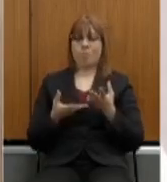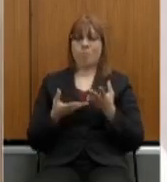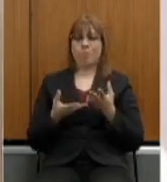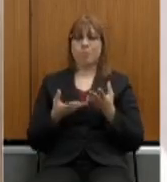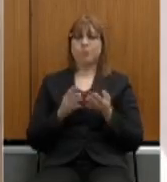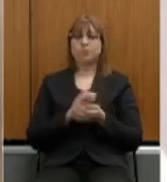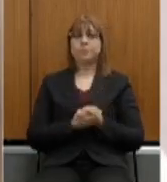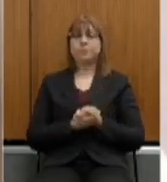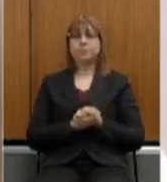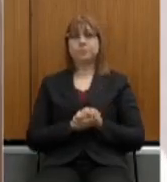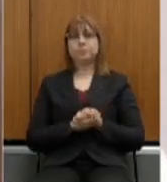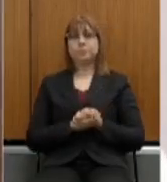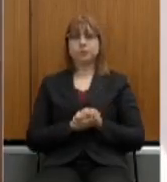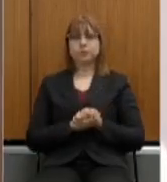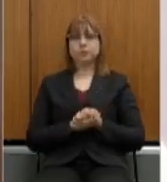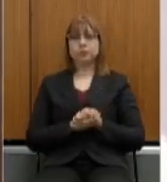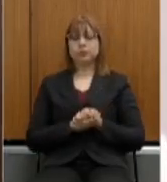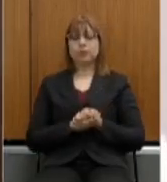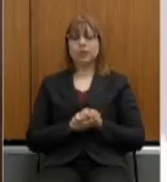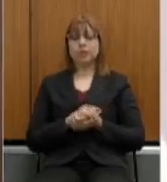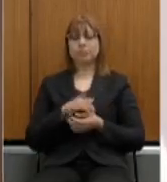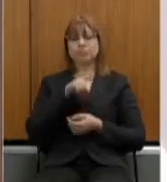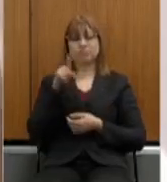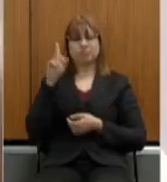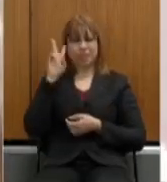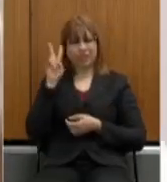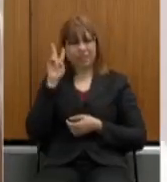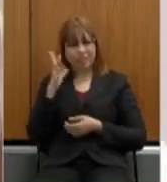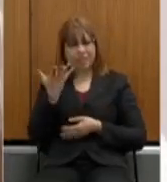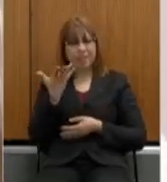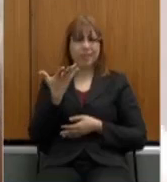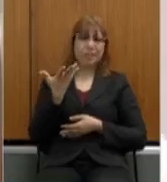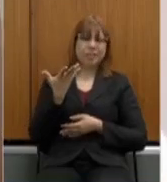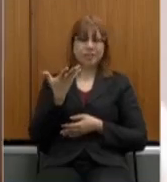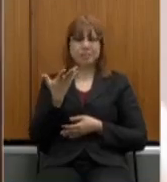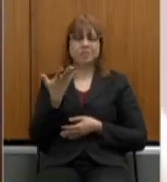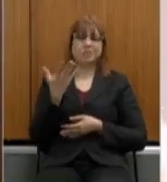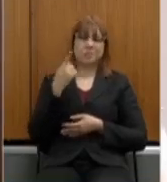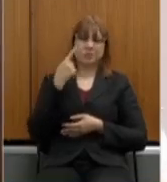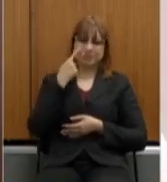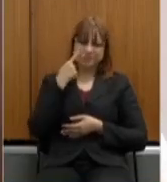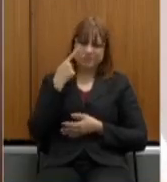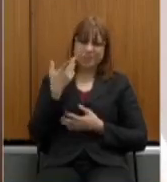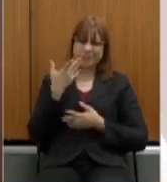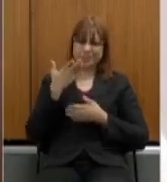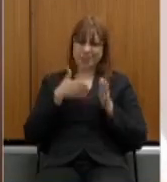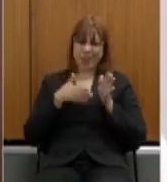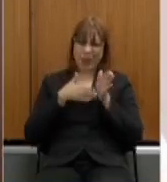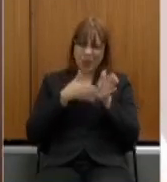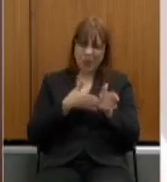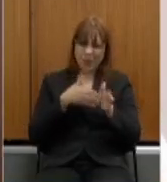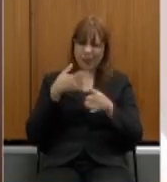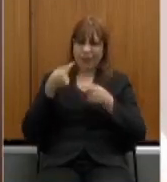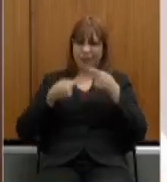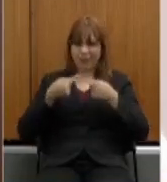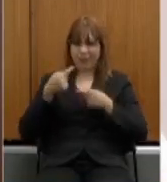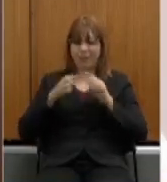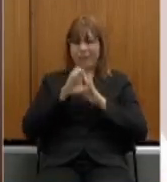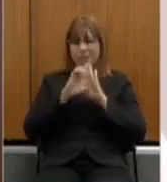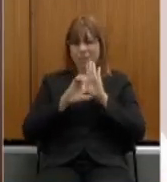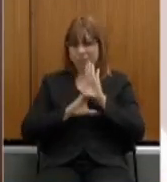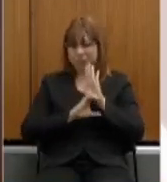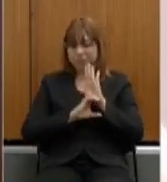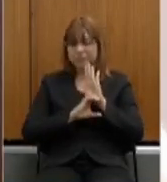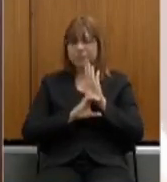E aí, para quem se lembra, para quem esteve um pouco mais envolvido nas discussões da emenda constitucional,